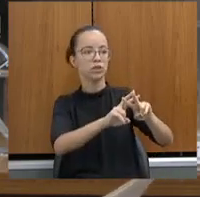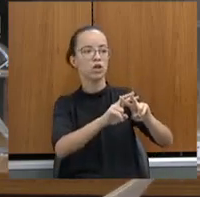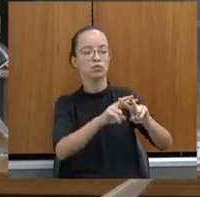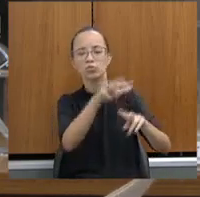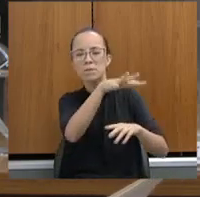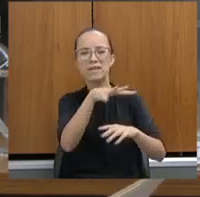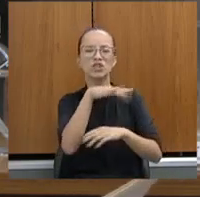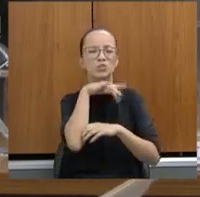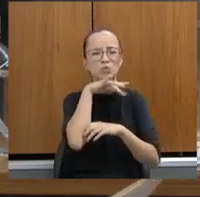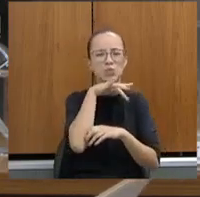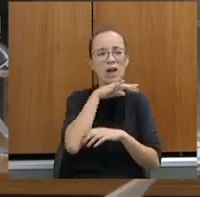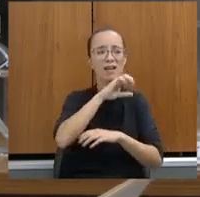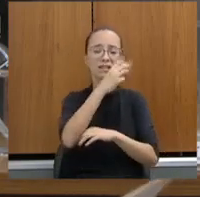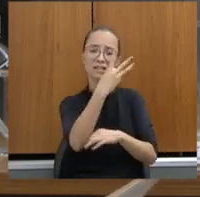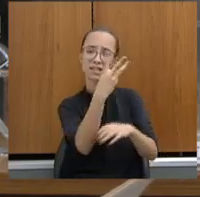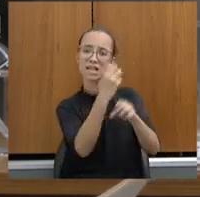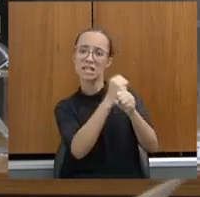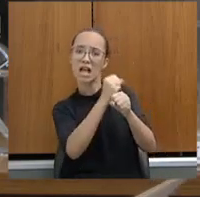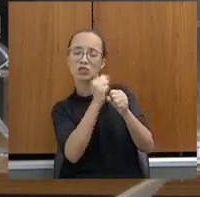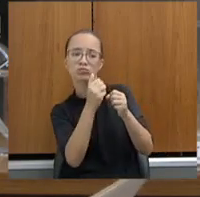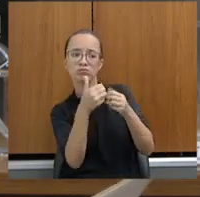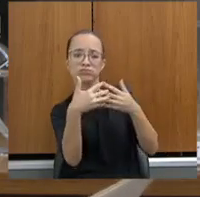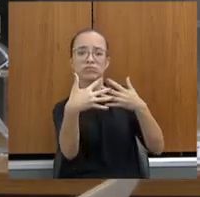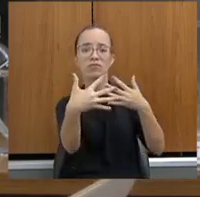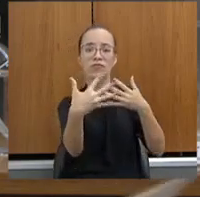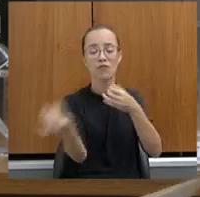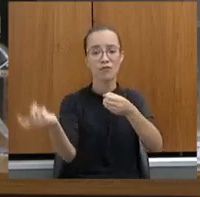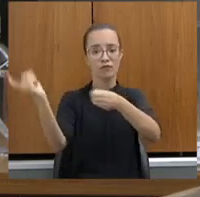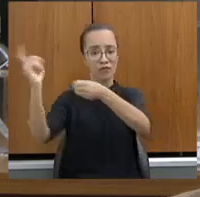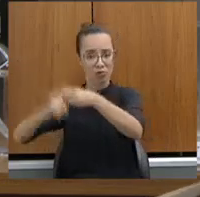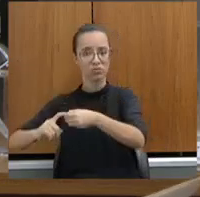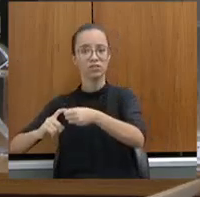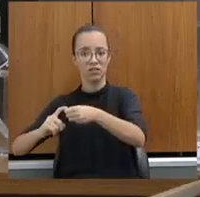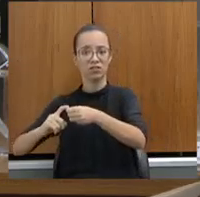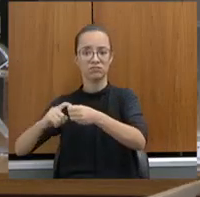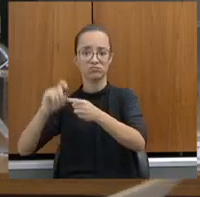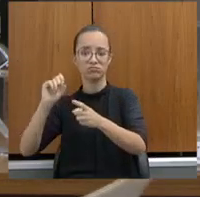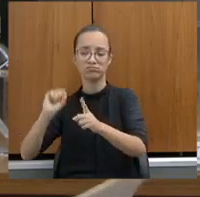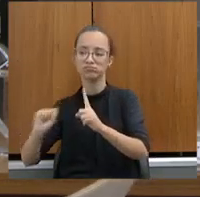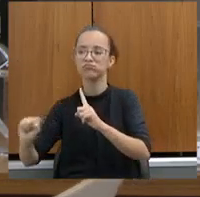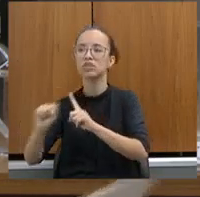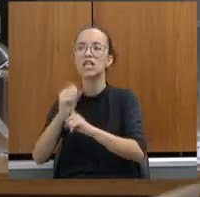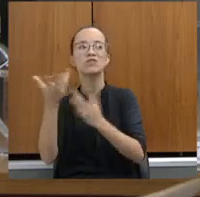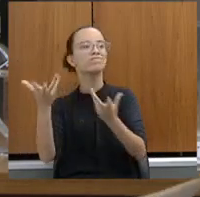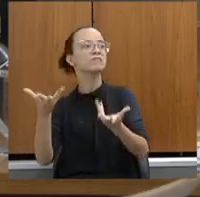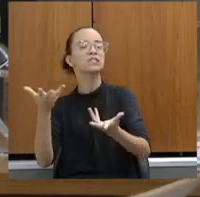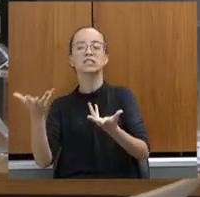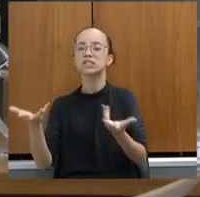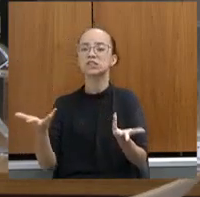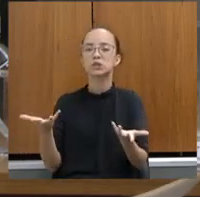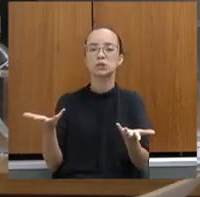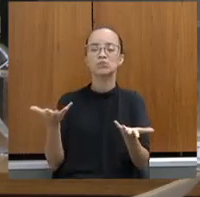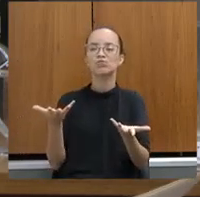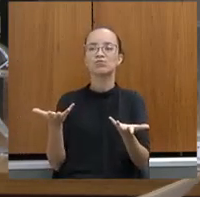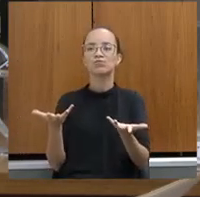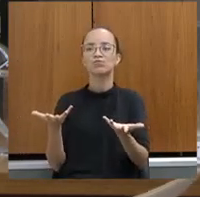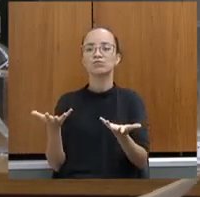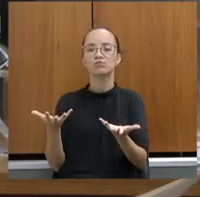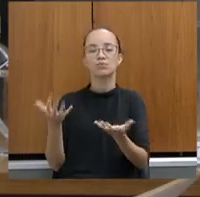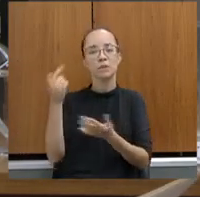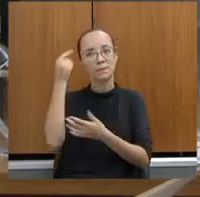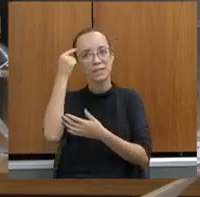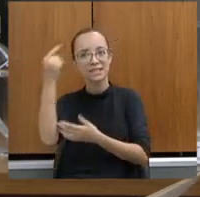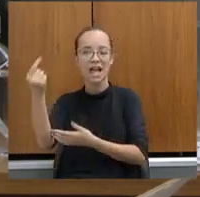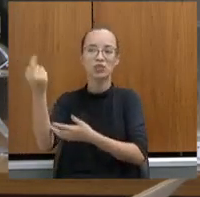e aí, depois de três anos, quatro anos, cinco anos, ele volta sem nenhuma perspectiva, sem nenhum Estado ter feito absolutamente